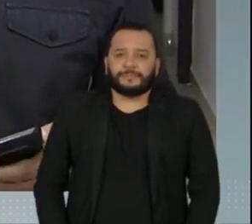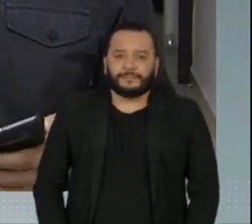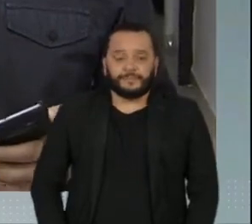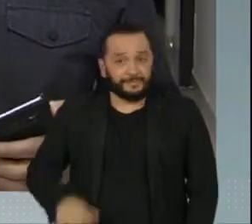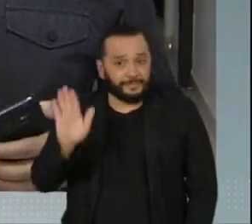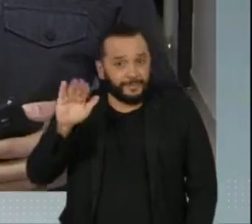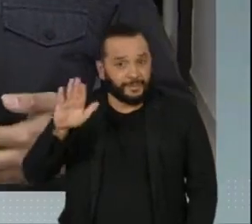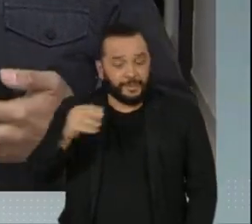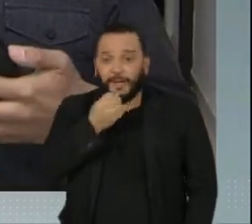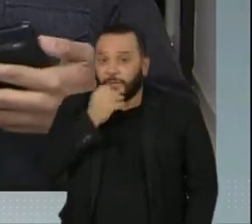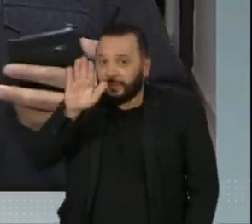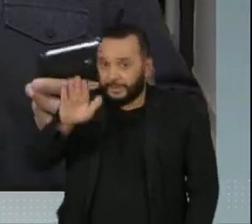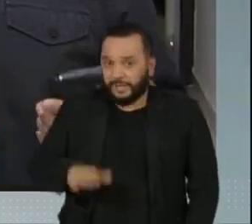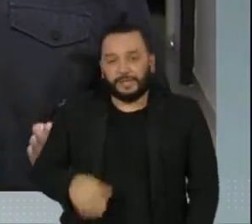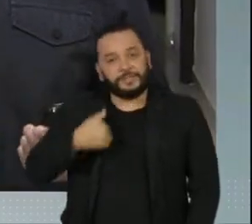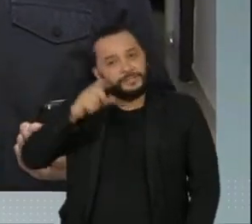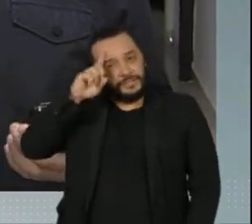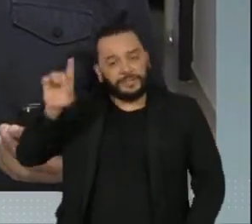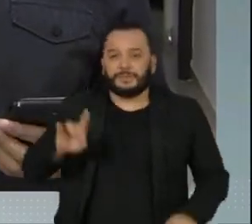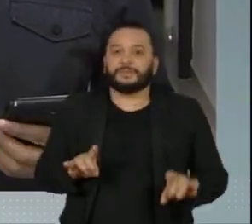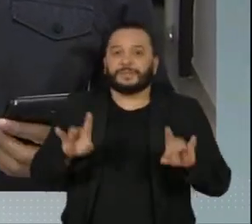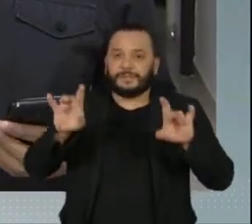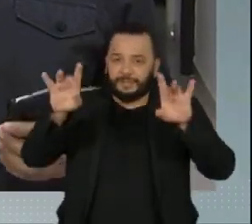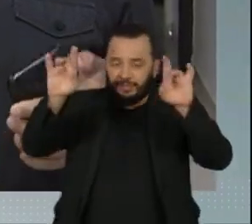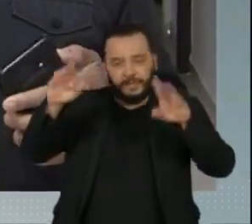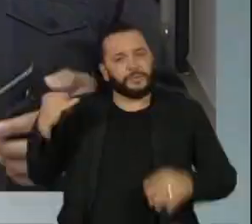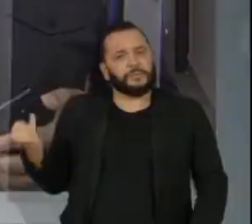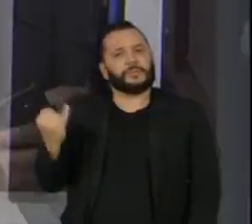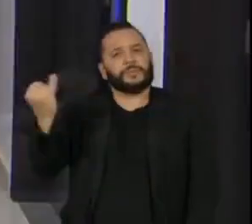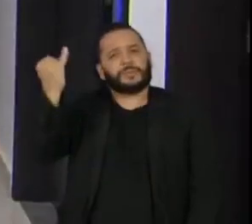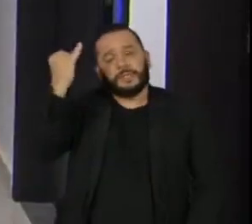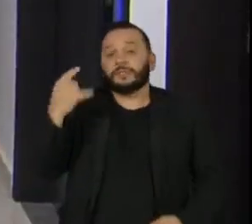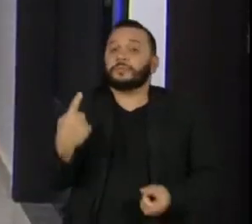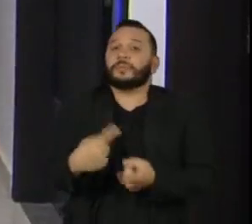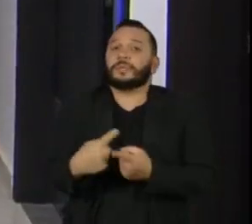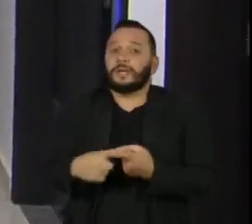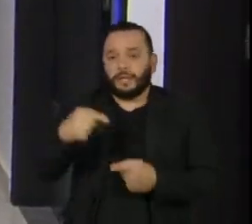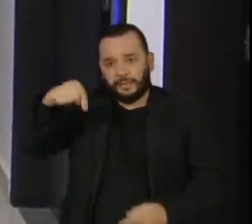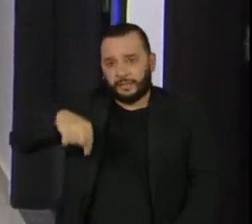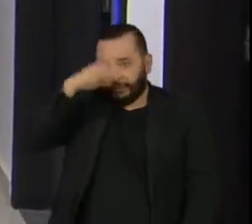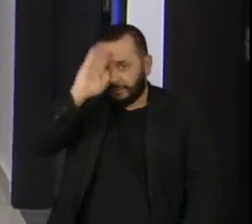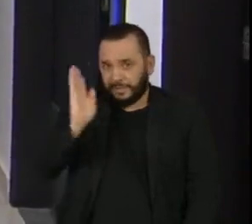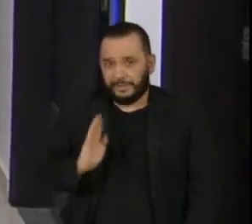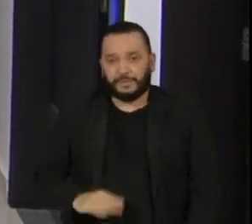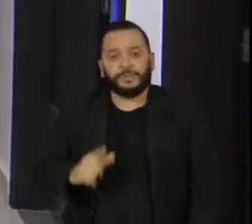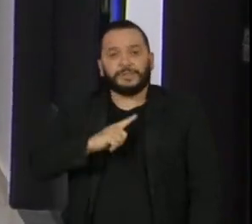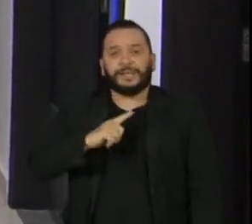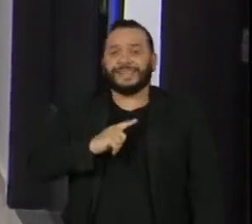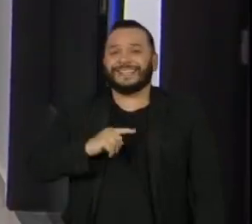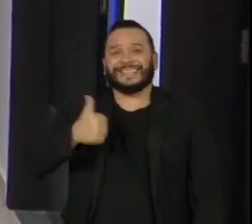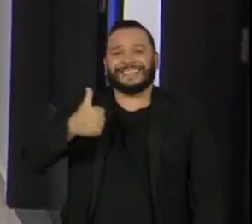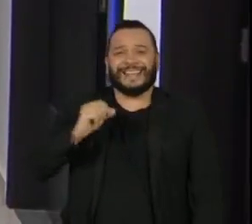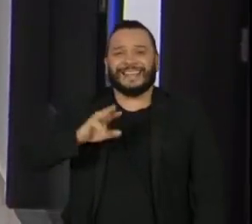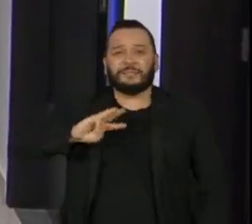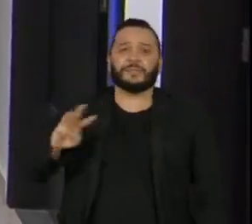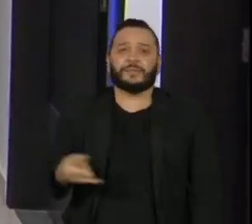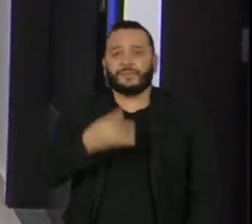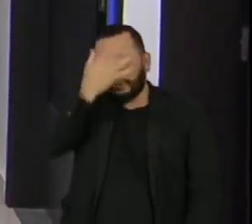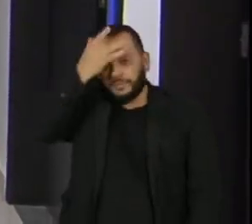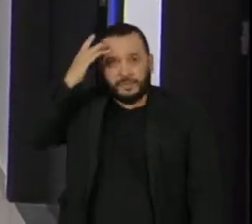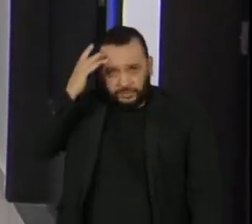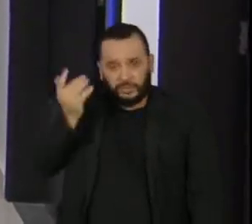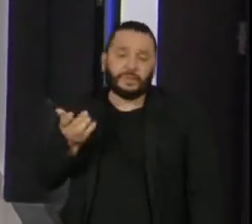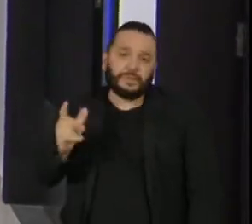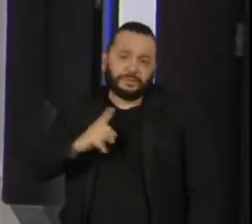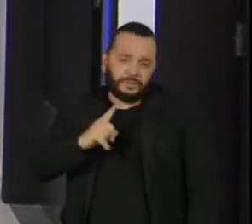Oi, Aldo. Boa tarde. Pois é, dia mesmo muito importante de ser lembrado, sobretudo porque aqui no Brasil vivem cerca de 10 milhões de pessoas